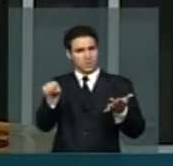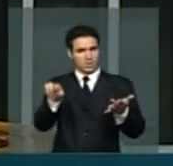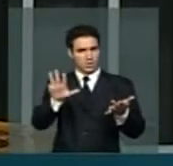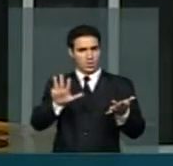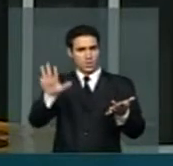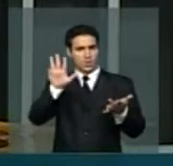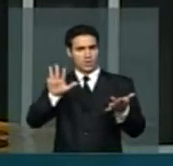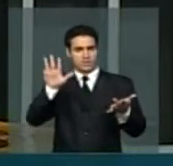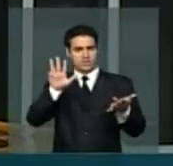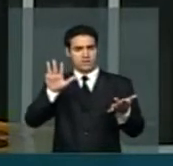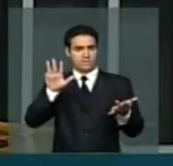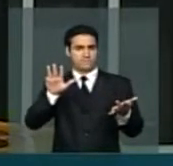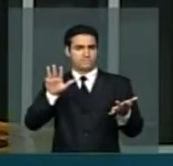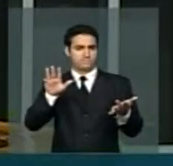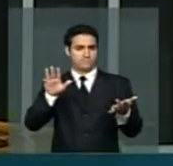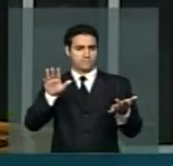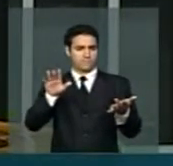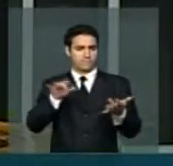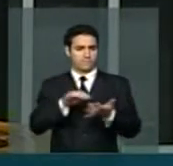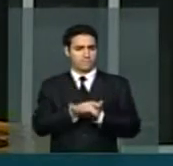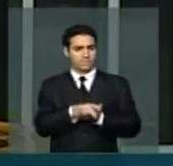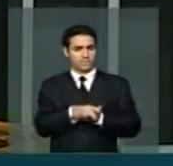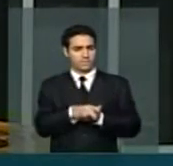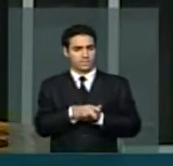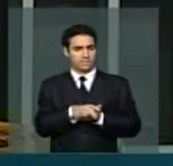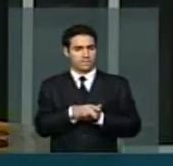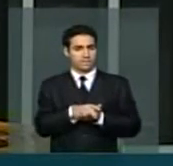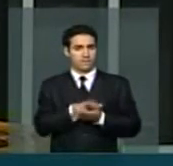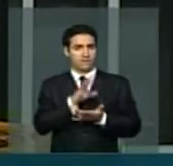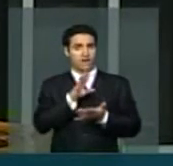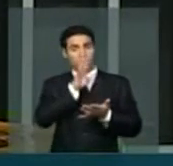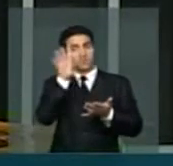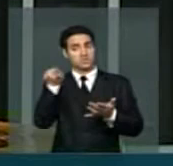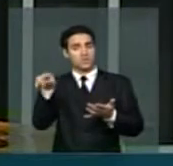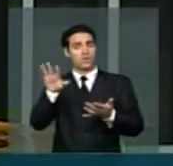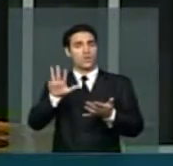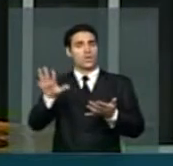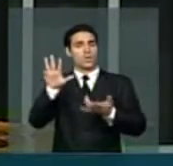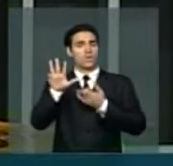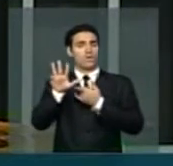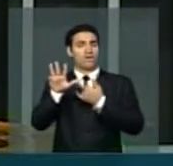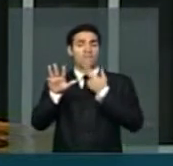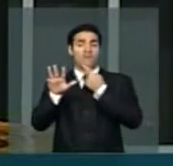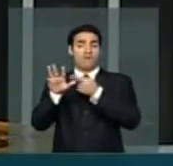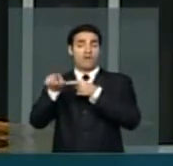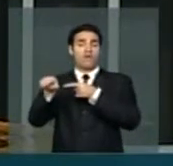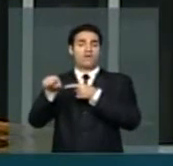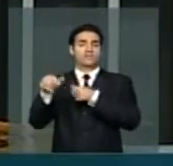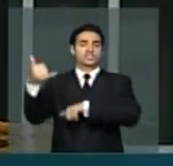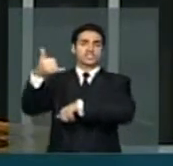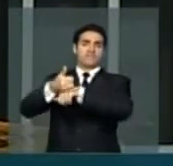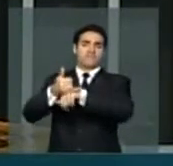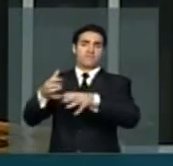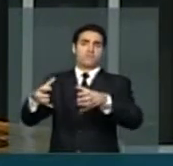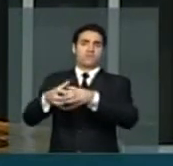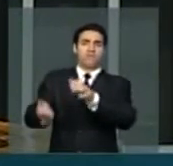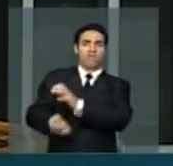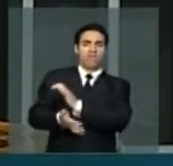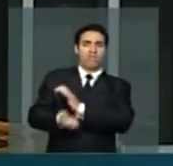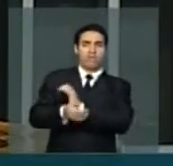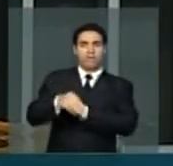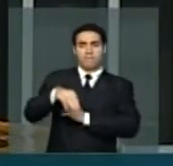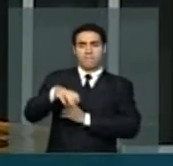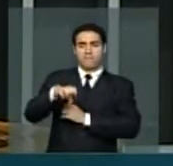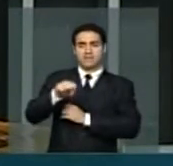como o chefe do chamado Mensalão. Quero